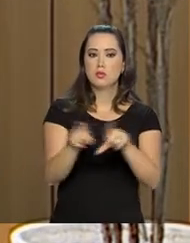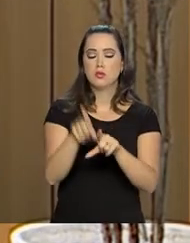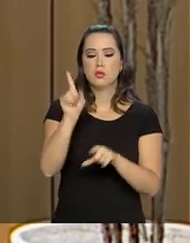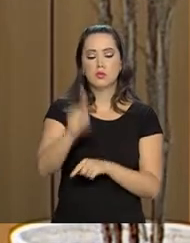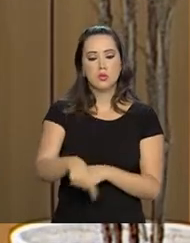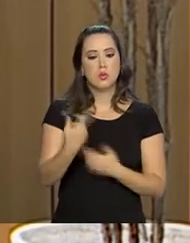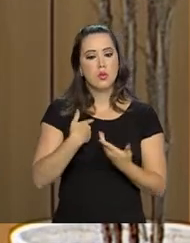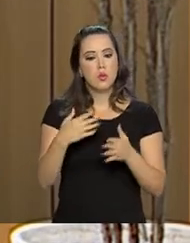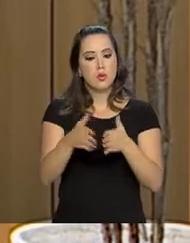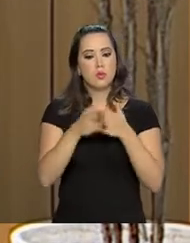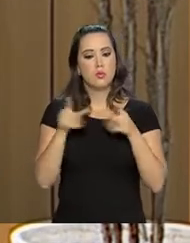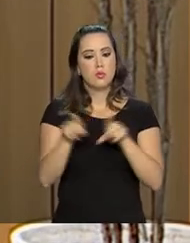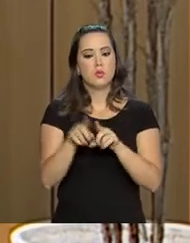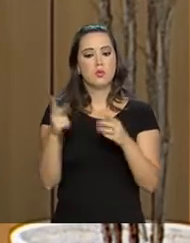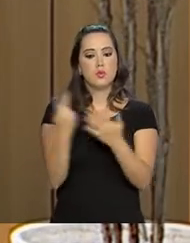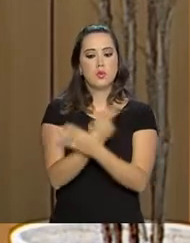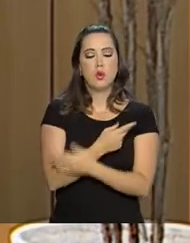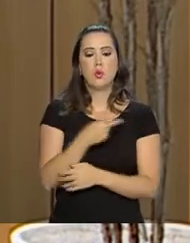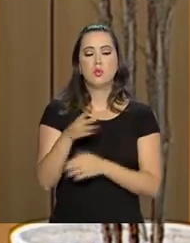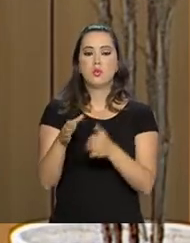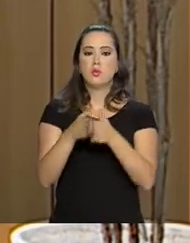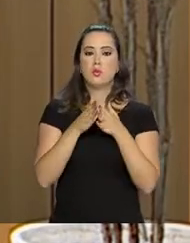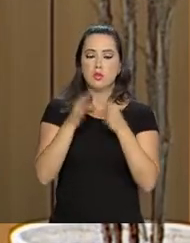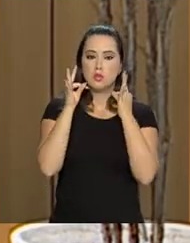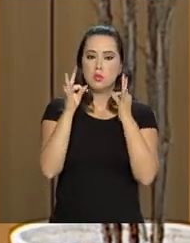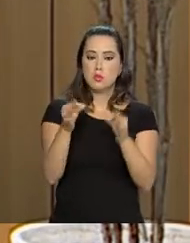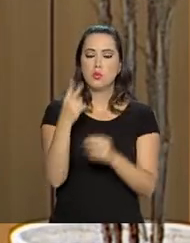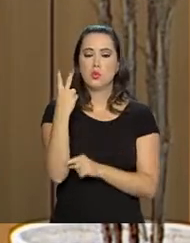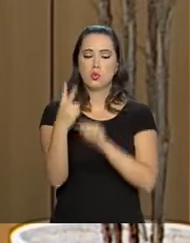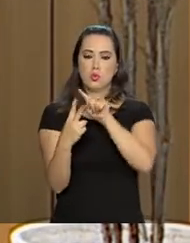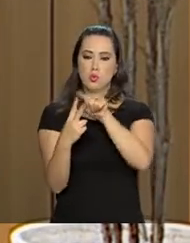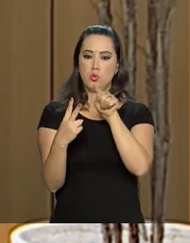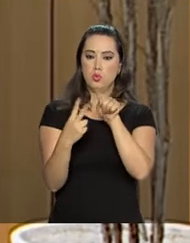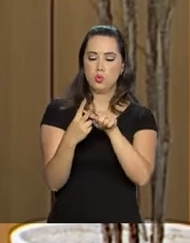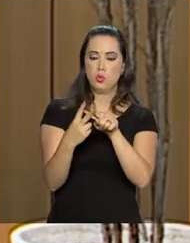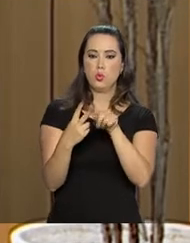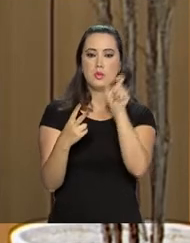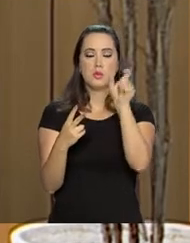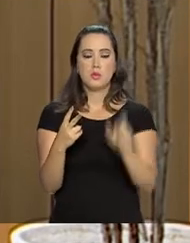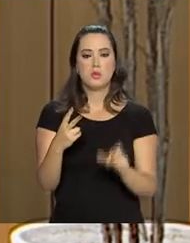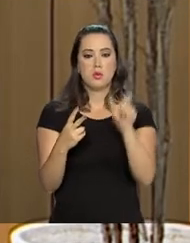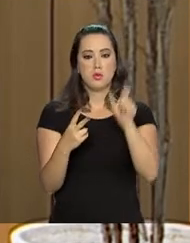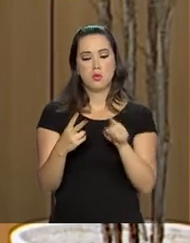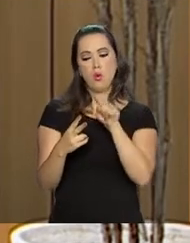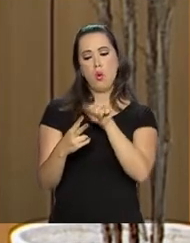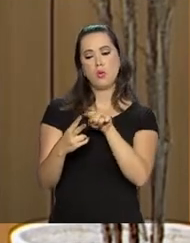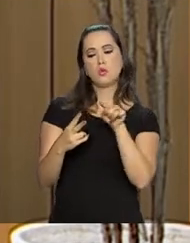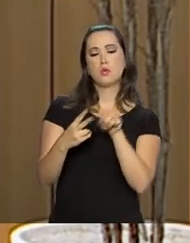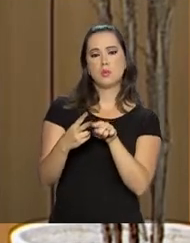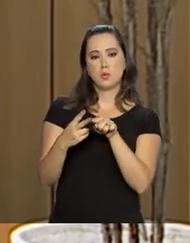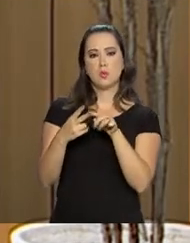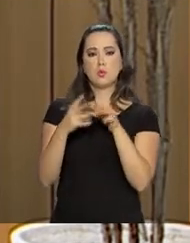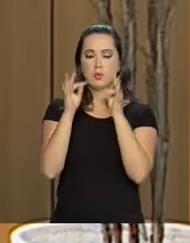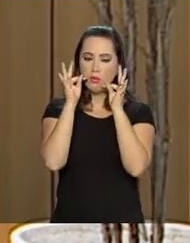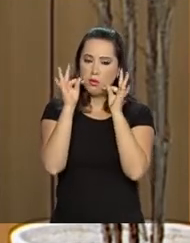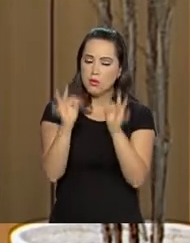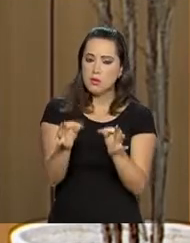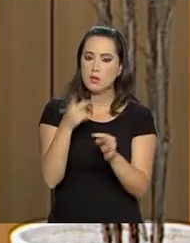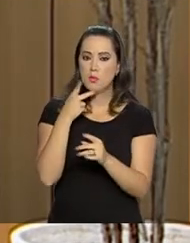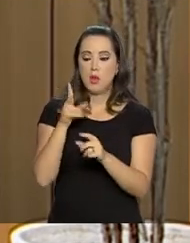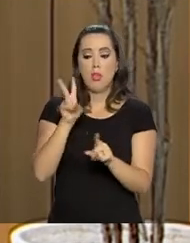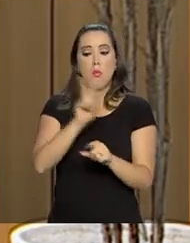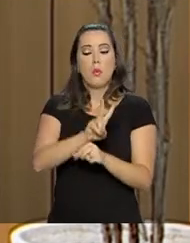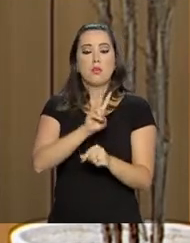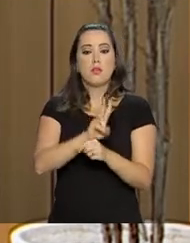-Geral da República, foi feito a partir do depoimento de duas pessoas. Esses dois depoentes, eles vão receber ajuda, vão receber proteção judicial e foi